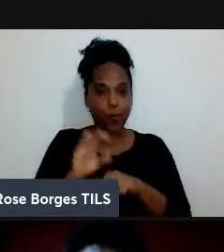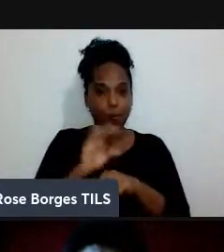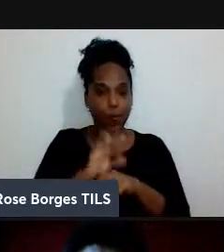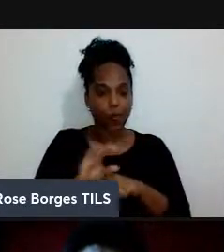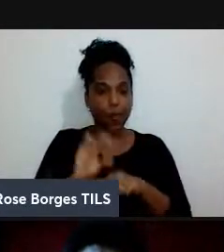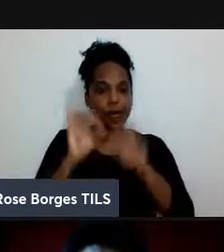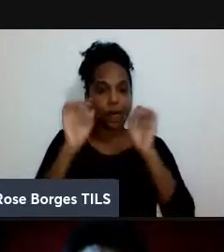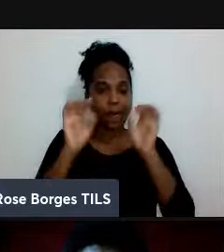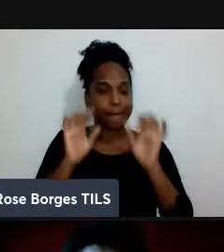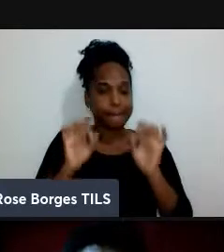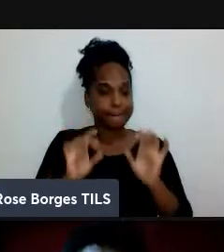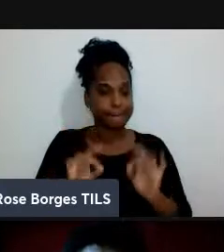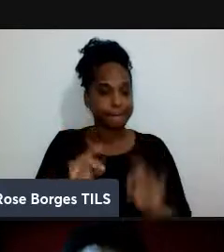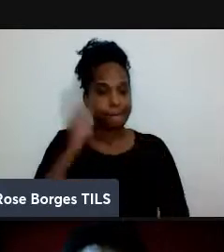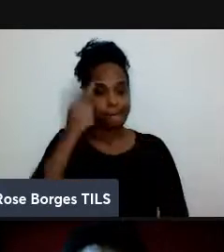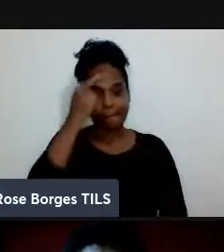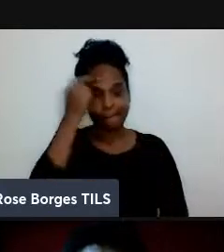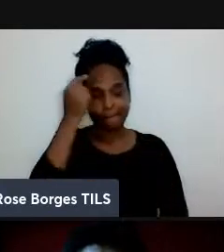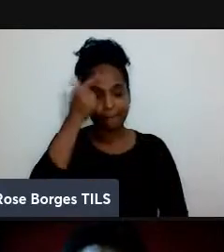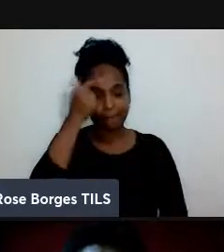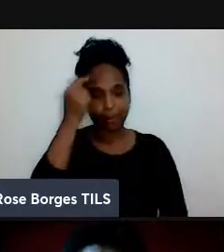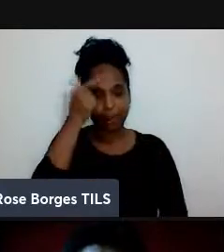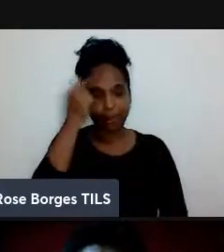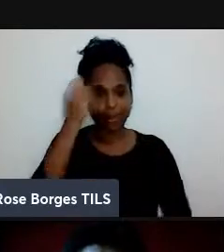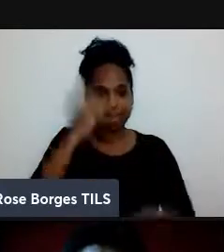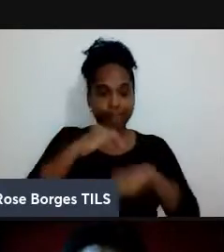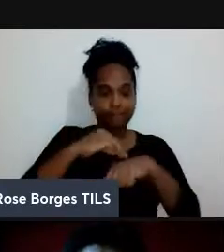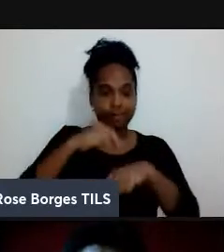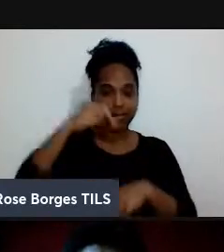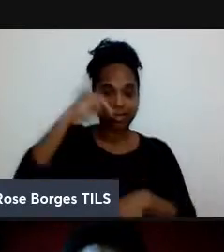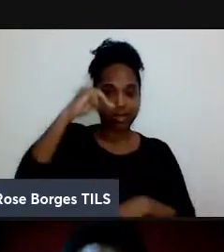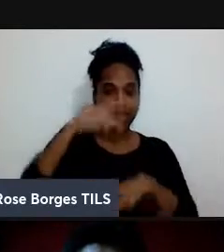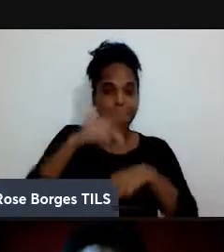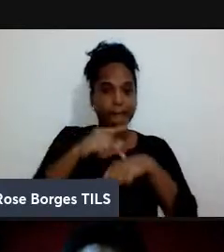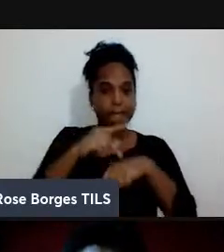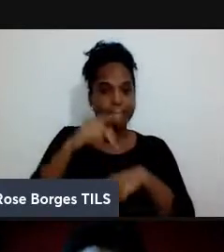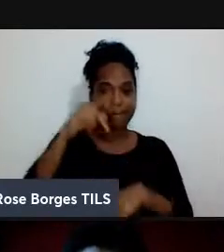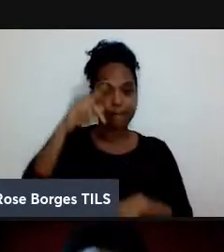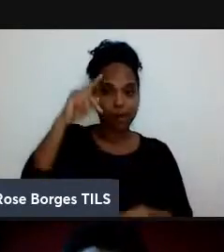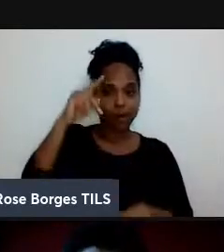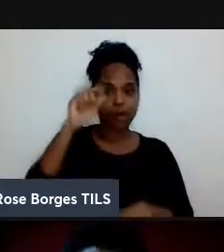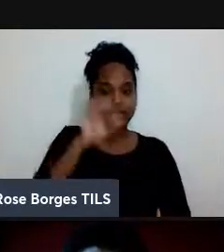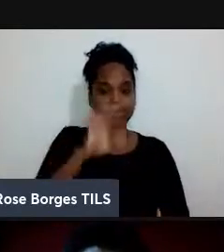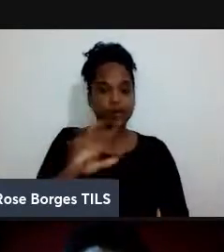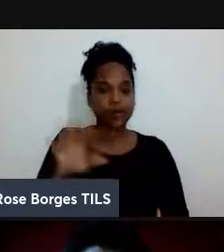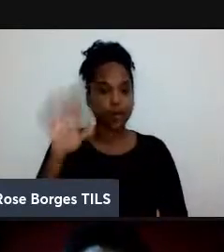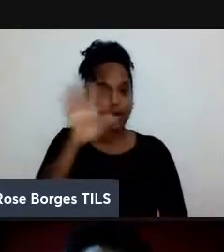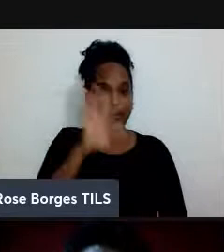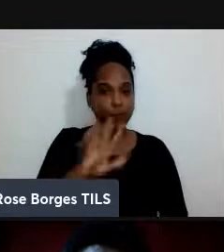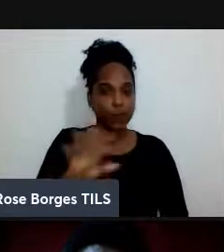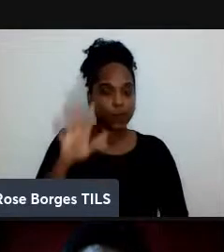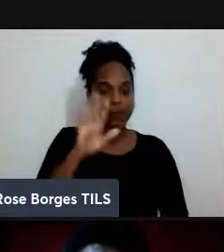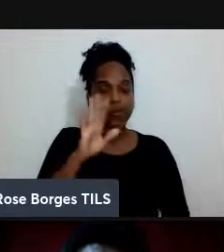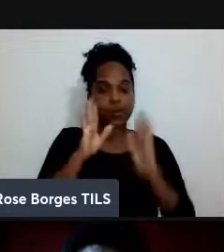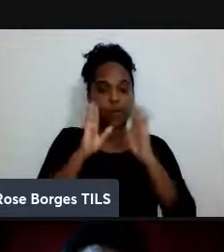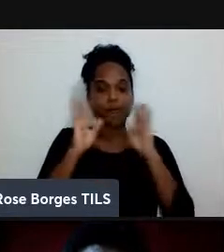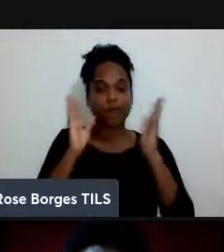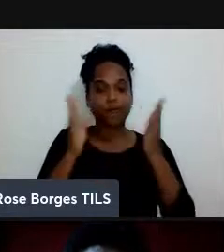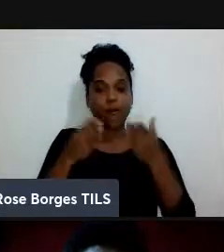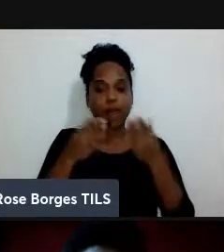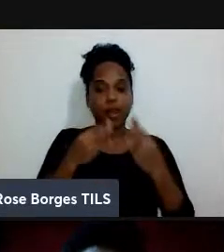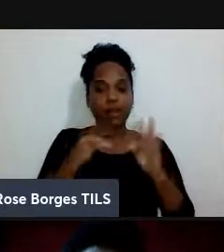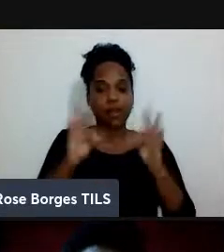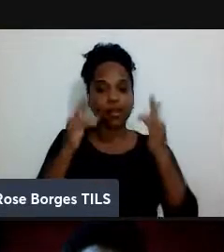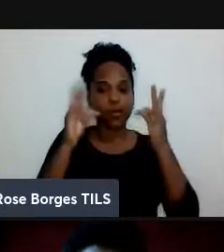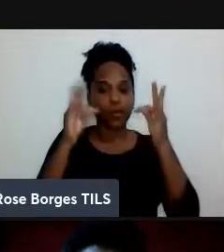graduação quanto de mestrado pós-graduação em geral focado em tecnologias quânticas então